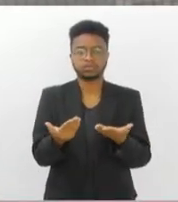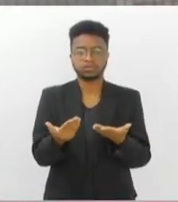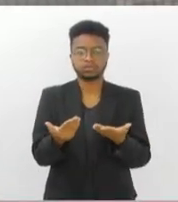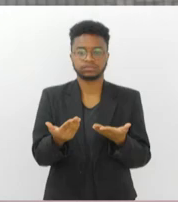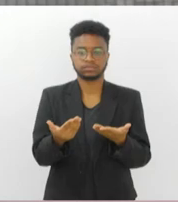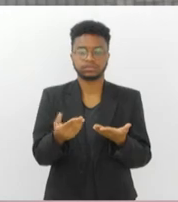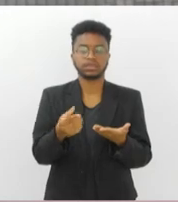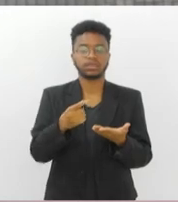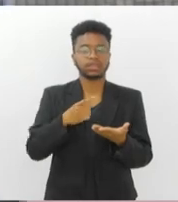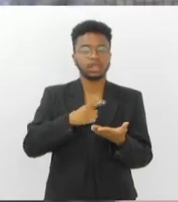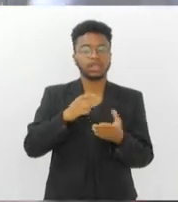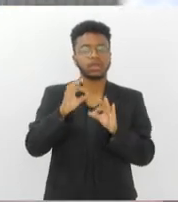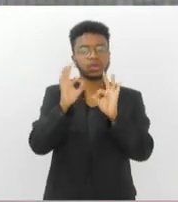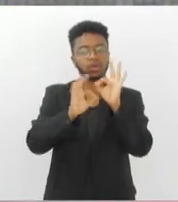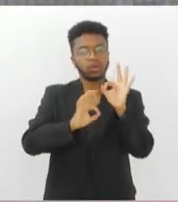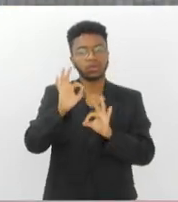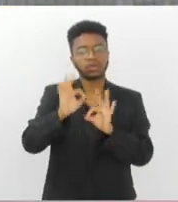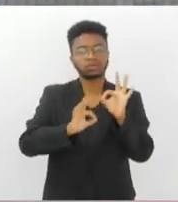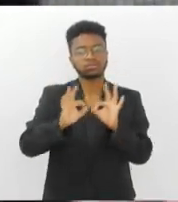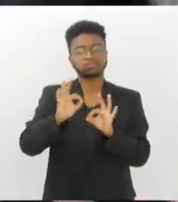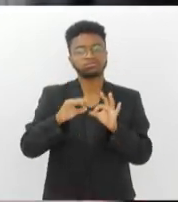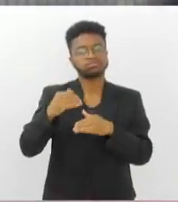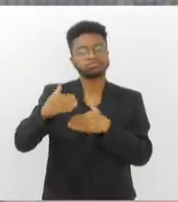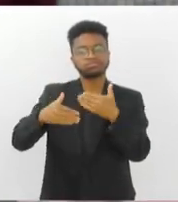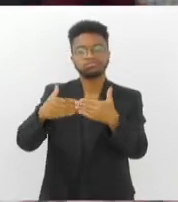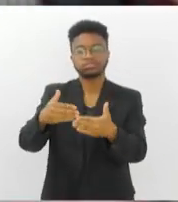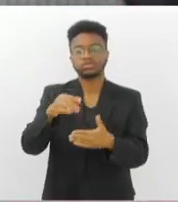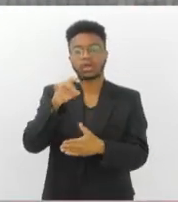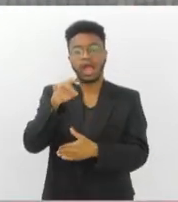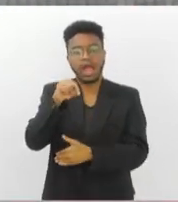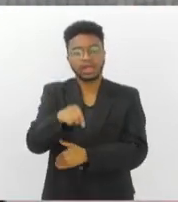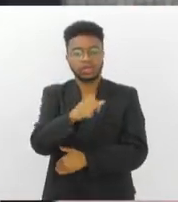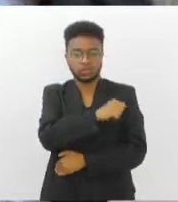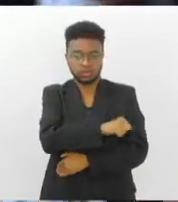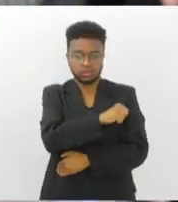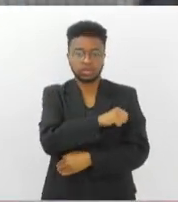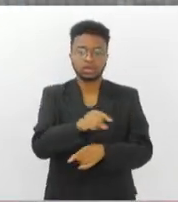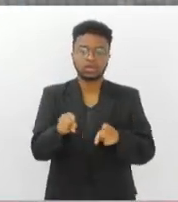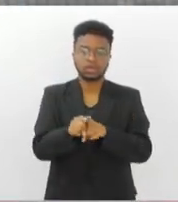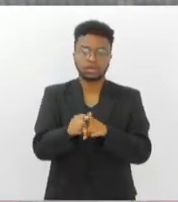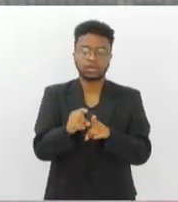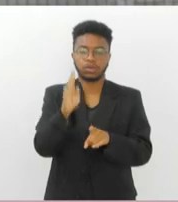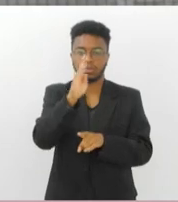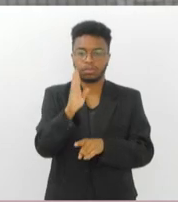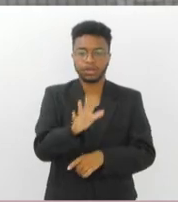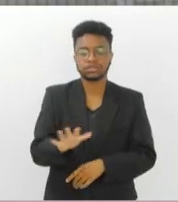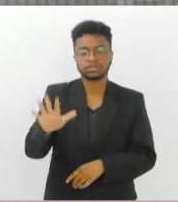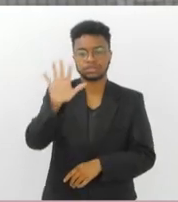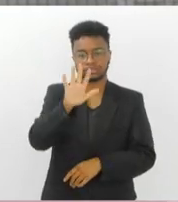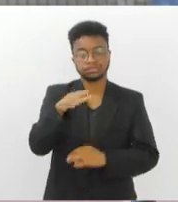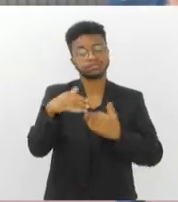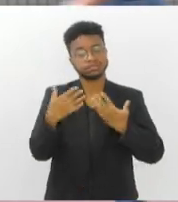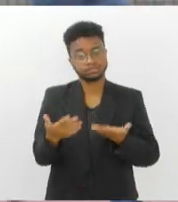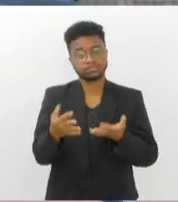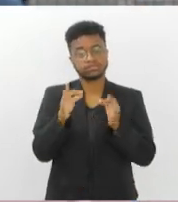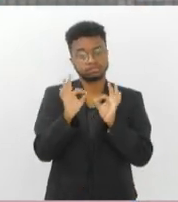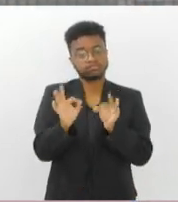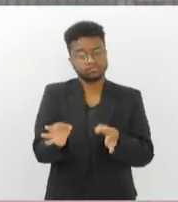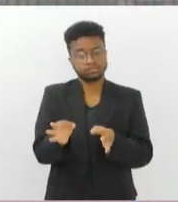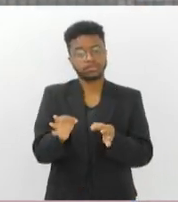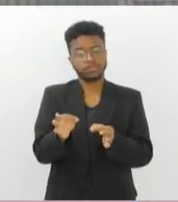as infraestruturas portuárias sendo desenvolvidas, não só aqui no Rio de Janeiro, mas no país. E isso é justamente